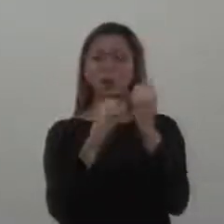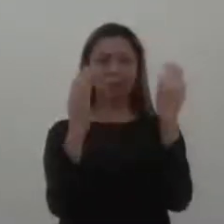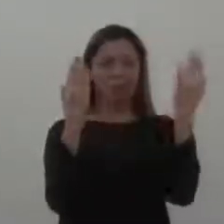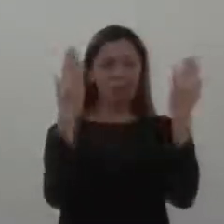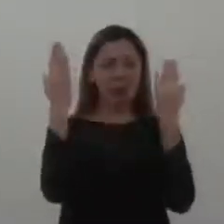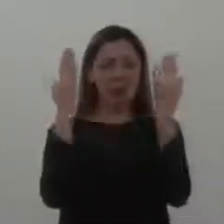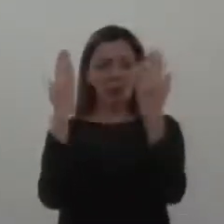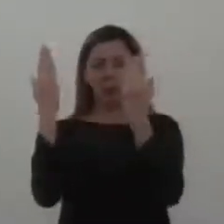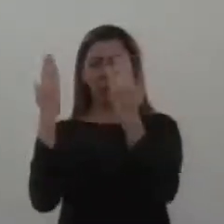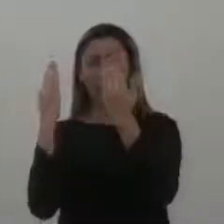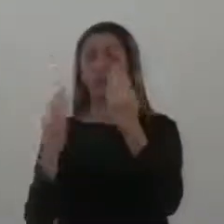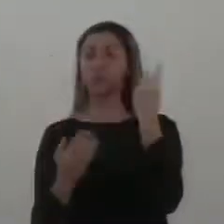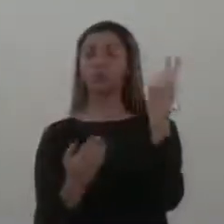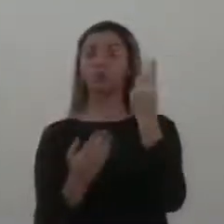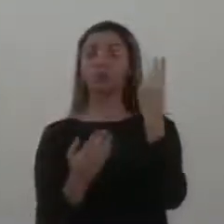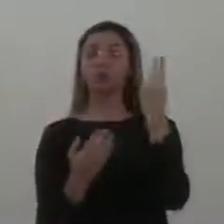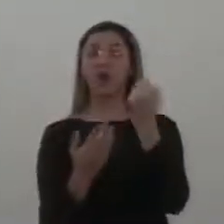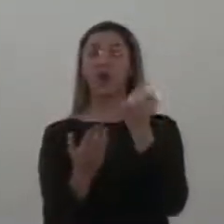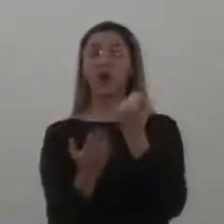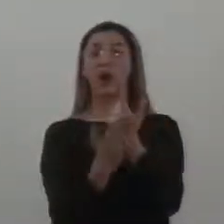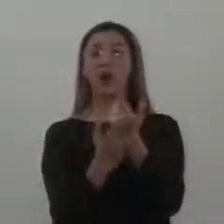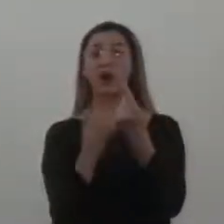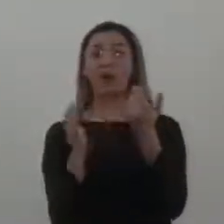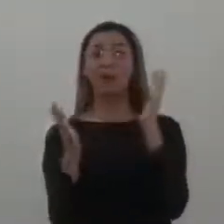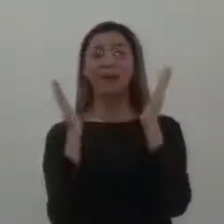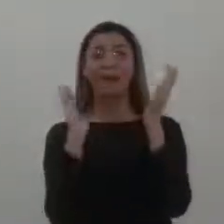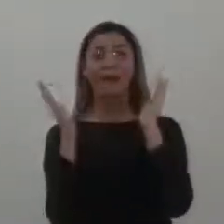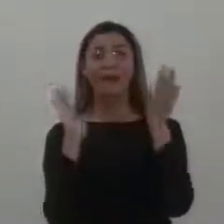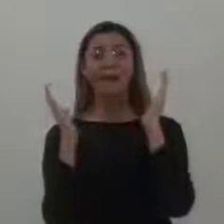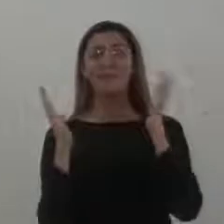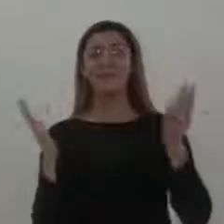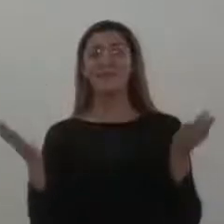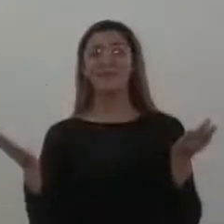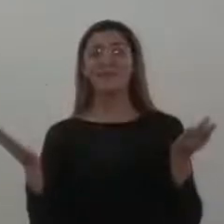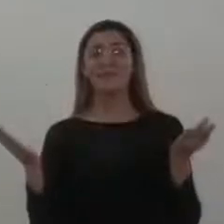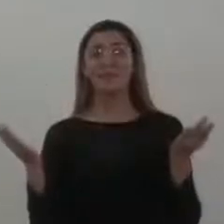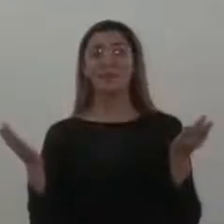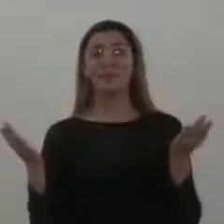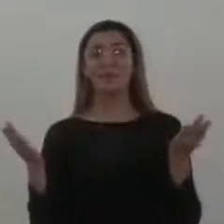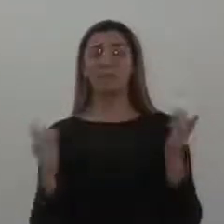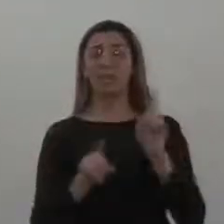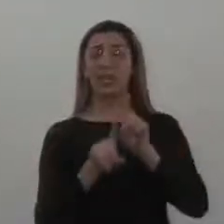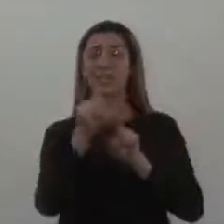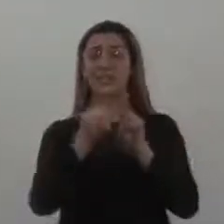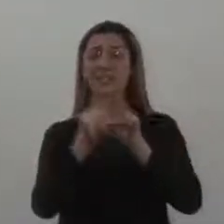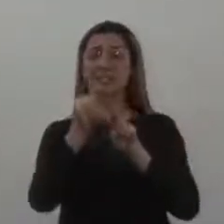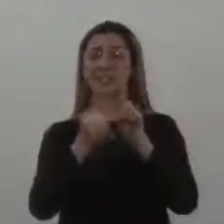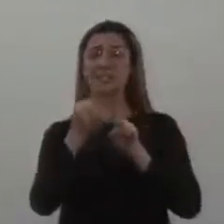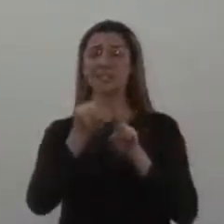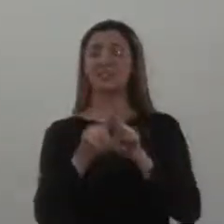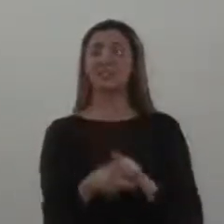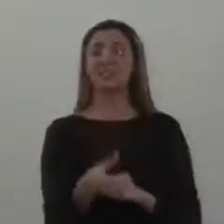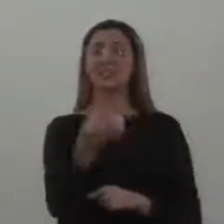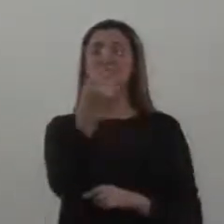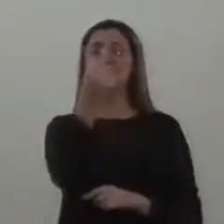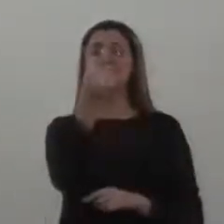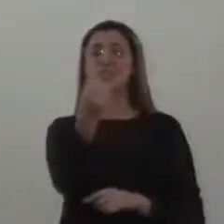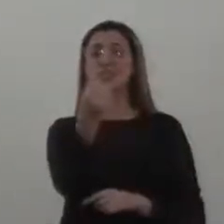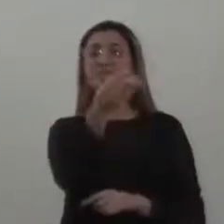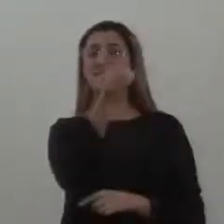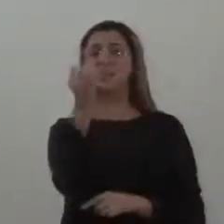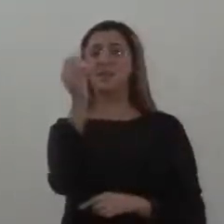será que não daria para a gente comprar um caminhão? Agora, nós estamos com a licitação. Quando nós começarmos a receber essa taxa, nós vamos receber 650 milhões de sal.